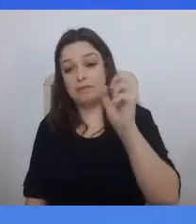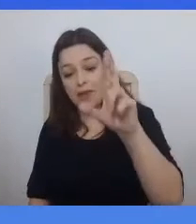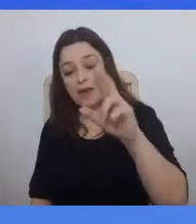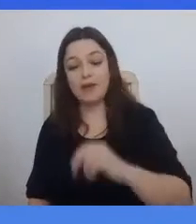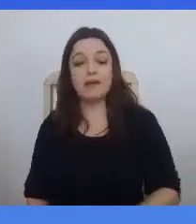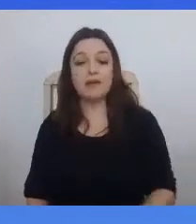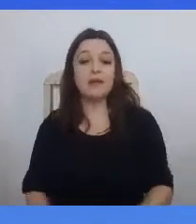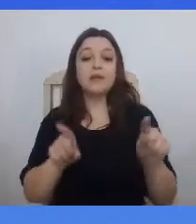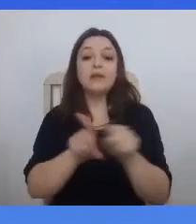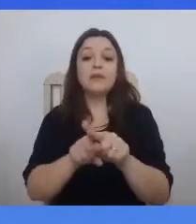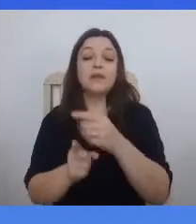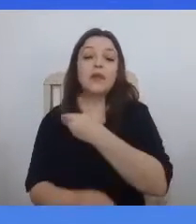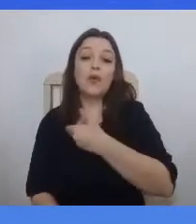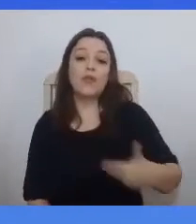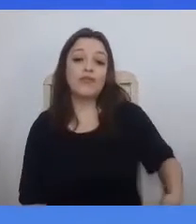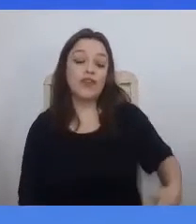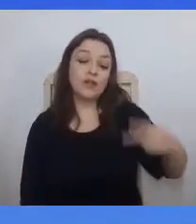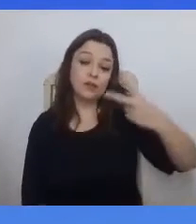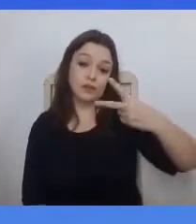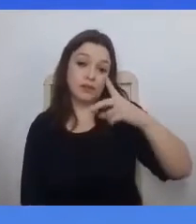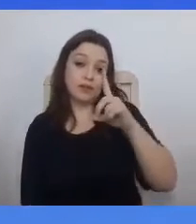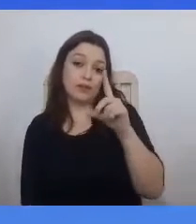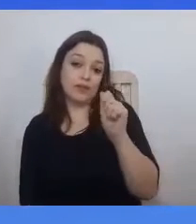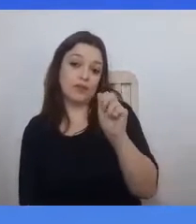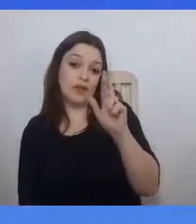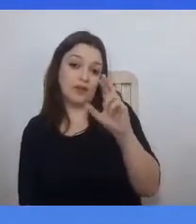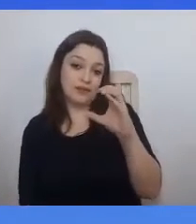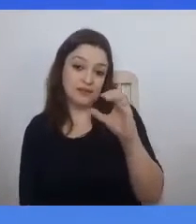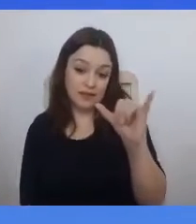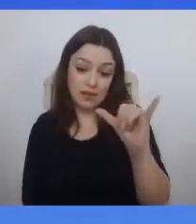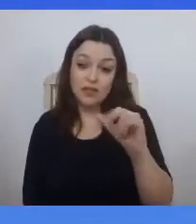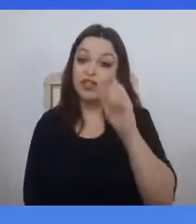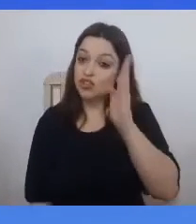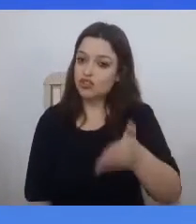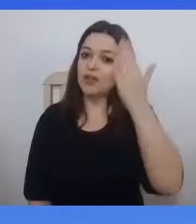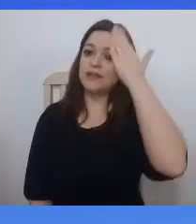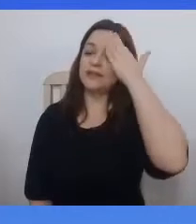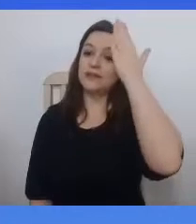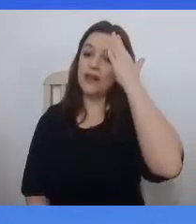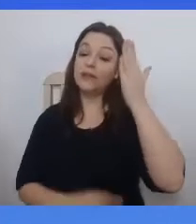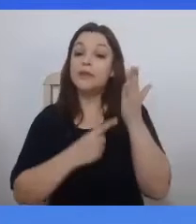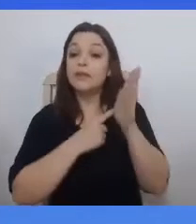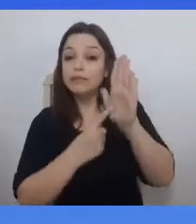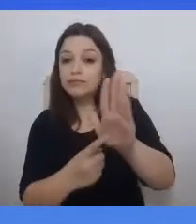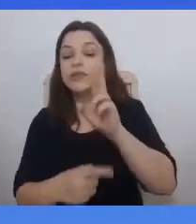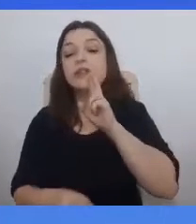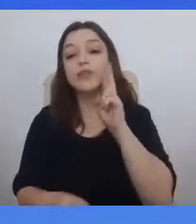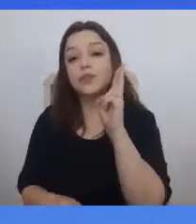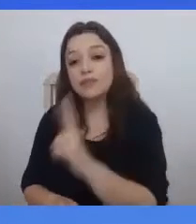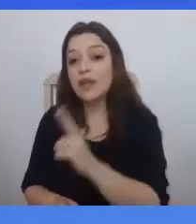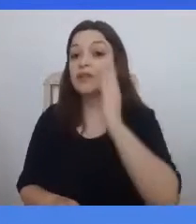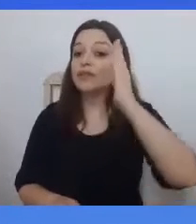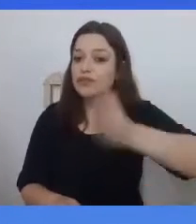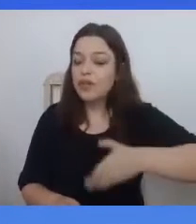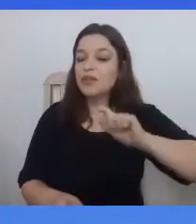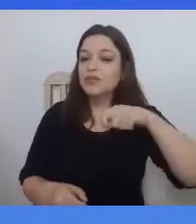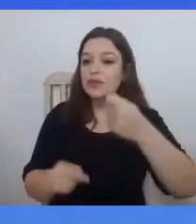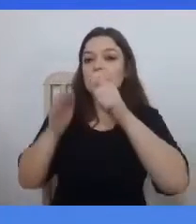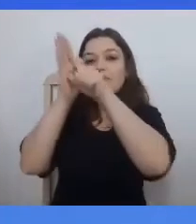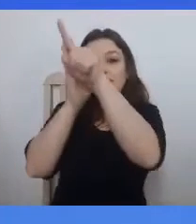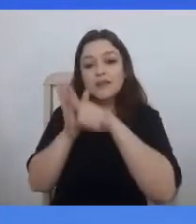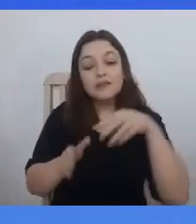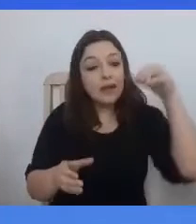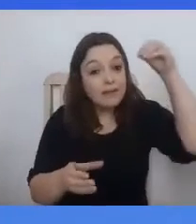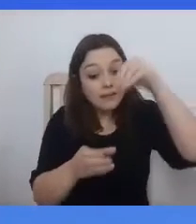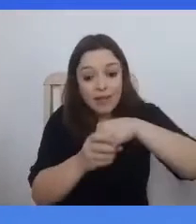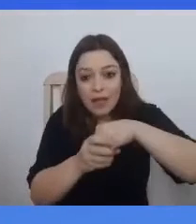Arcipiana, já sabem, porque já lhes foram apresentados os resultados, até aqui, das pesquisas que fizemos, dentro dos nossos muros aqui da